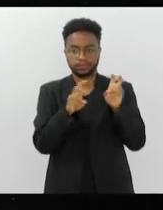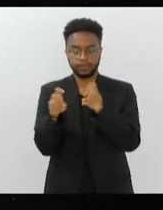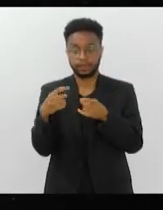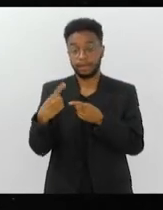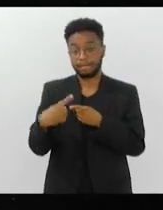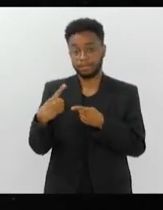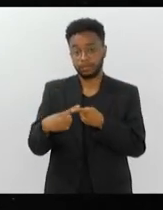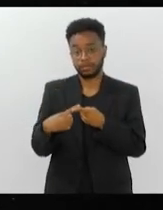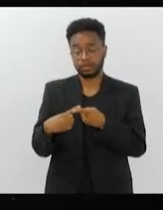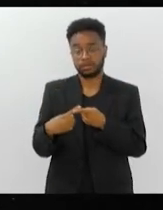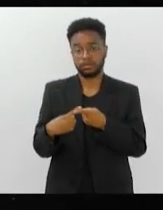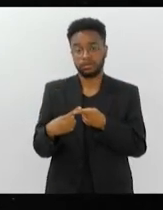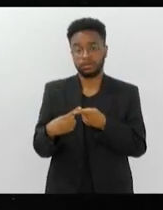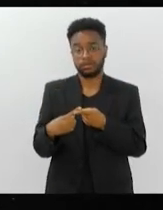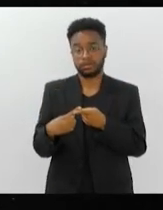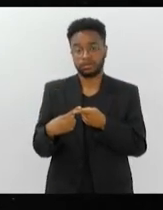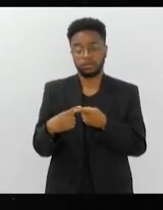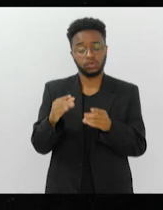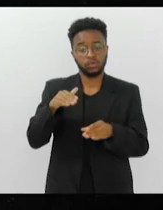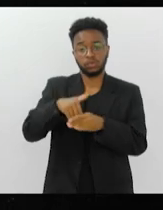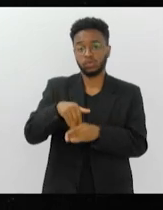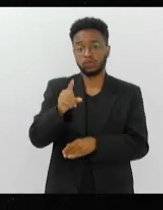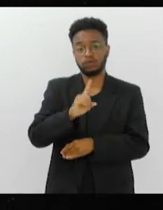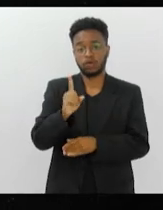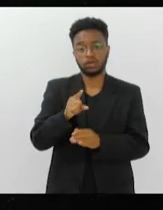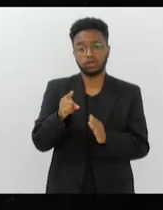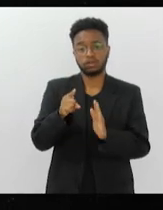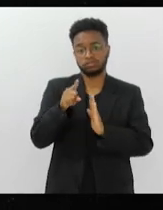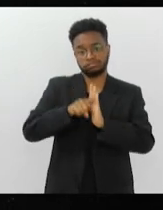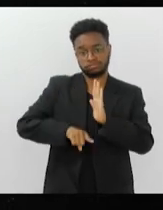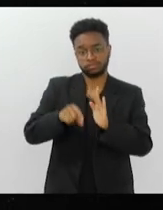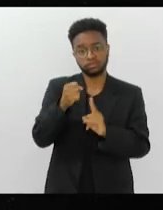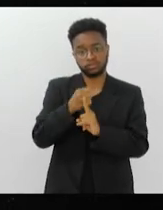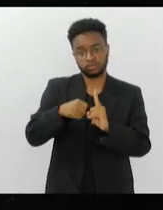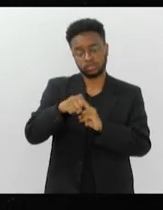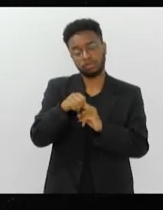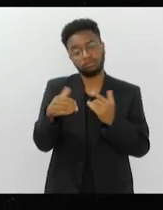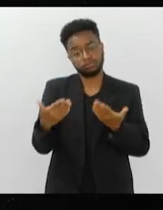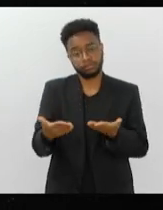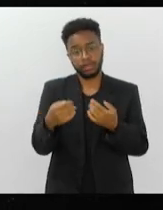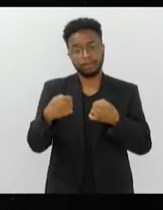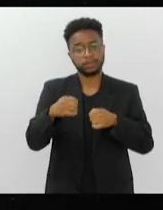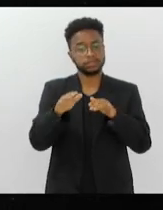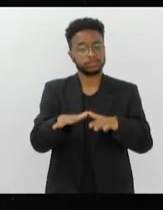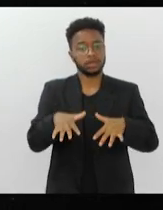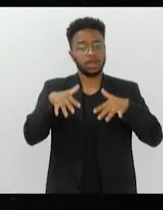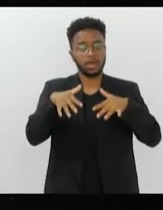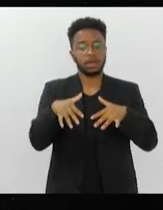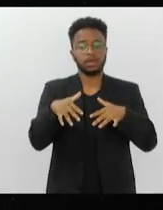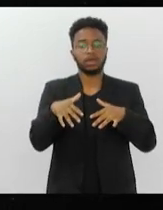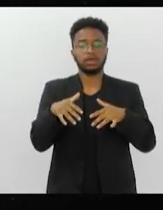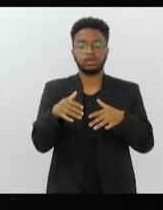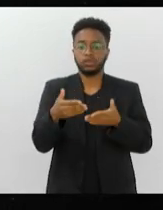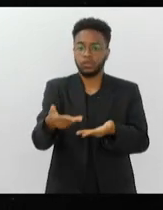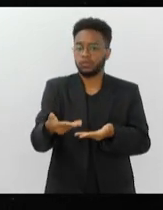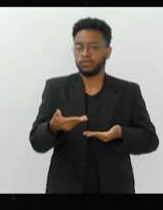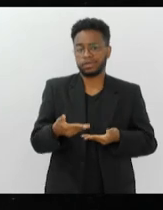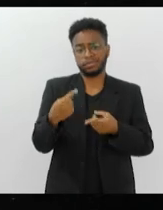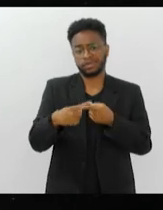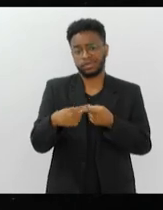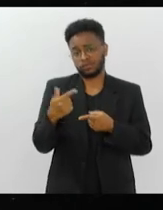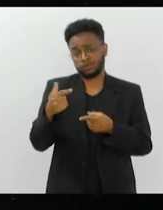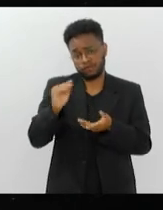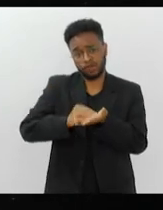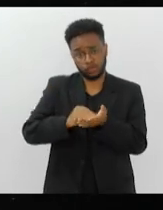o porquê não votar a tarifa social. Então, faz uma audiência pública, chama aí, até porque são incompetentes